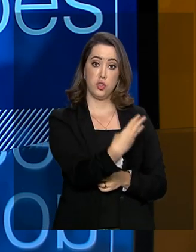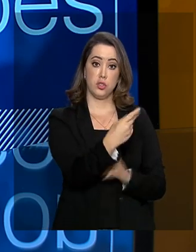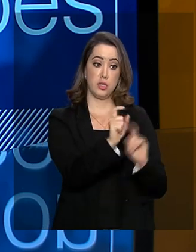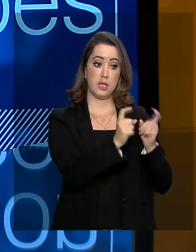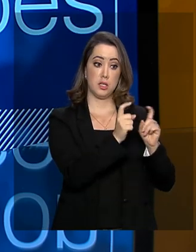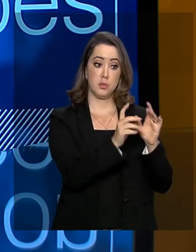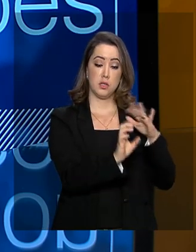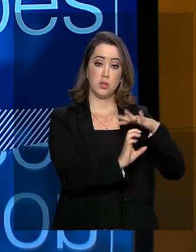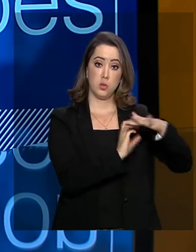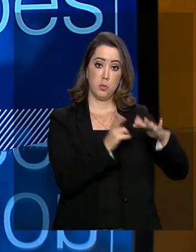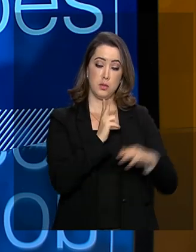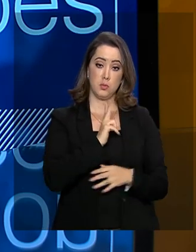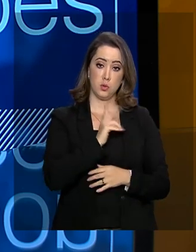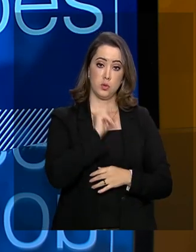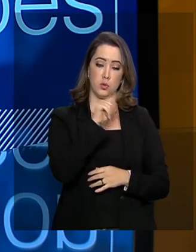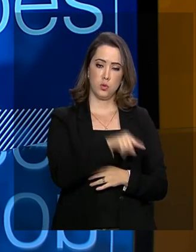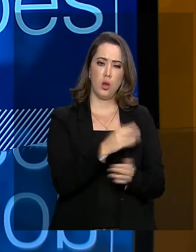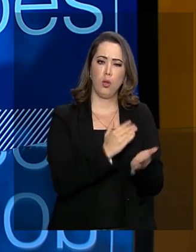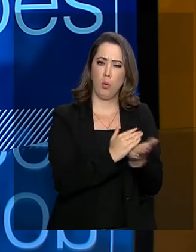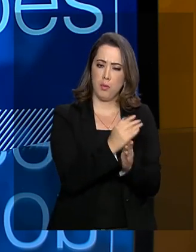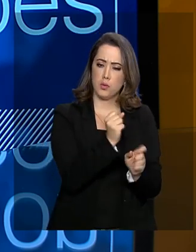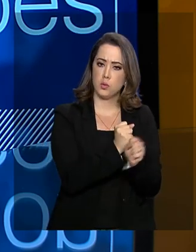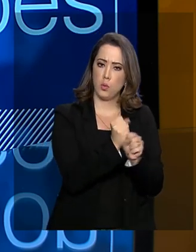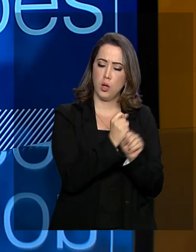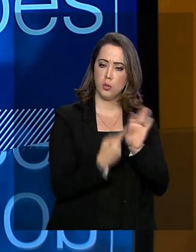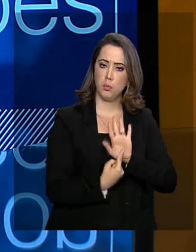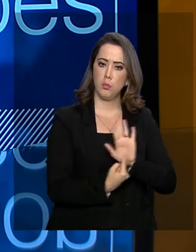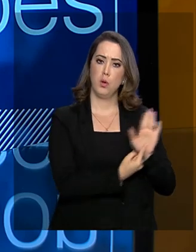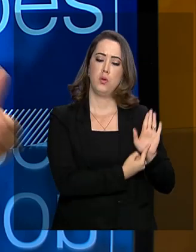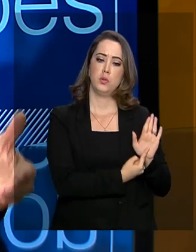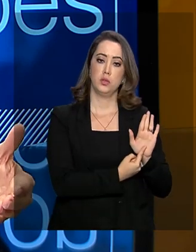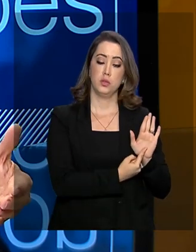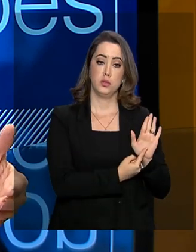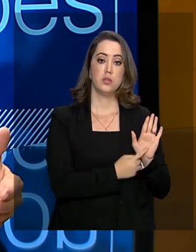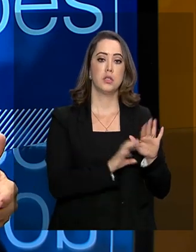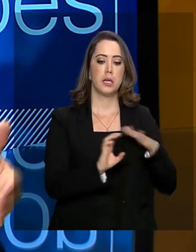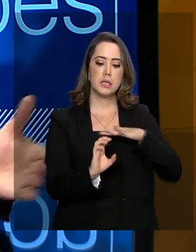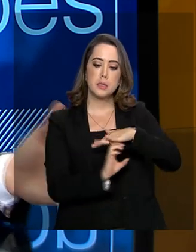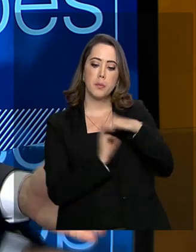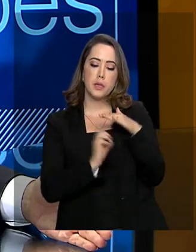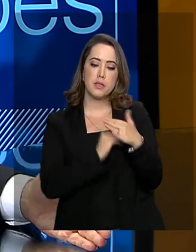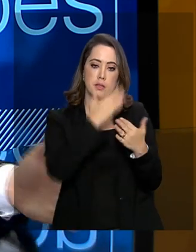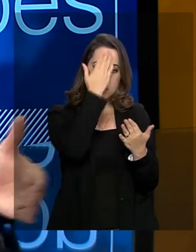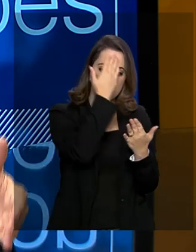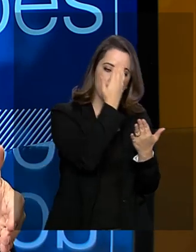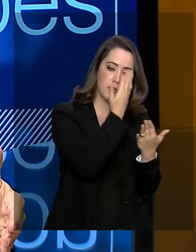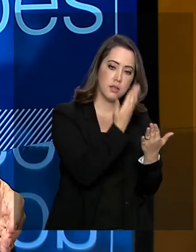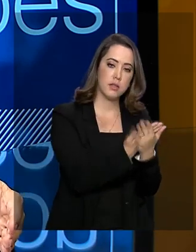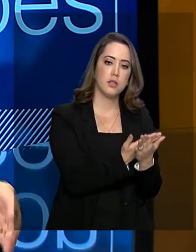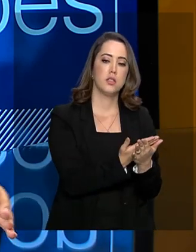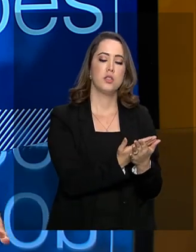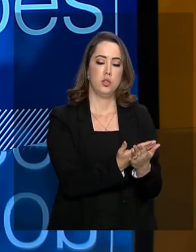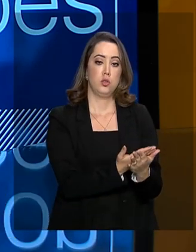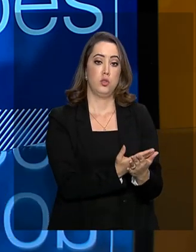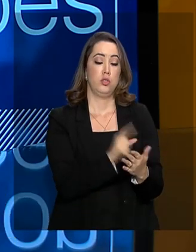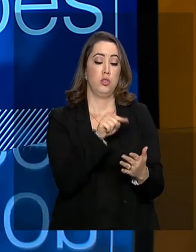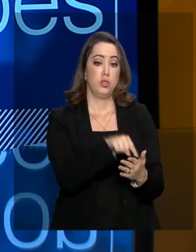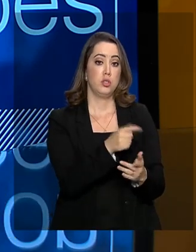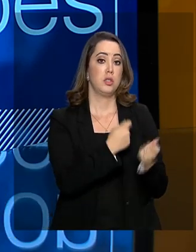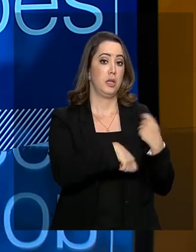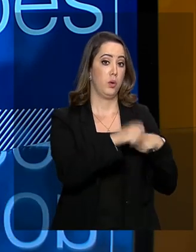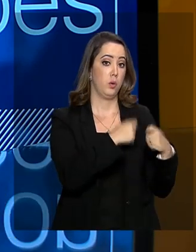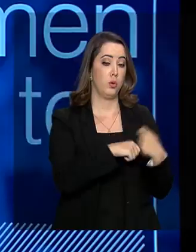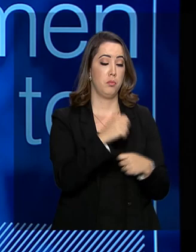no governo do presidente Jair Bolsonaro, demonstra a confiança dos investidores nacionais e internacionais na